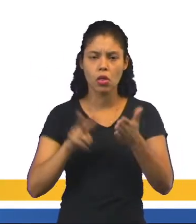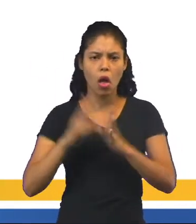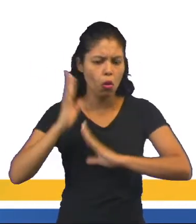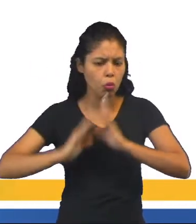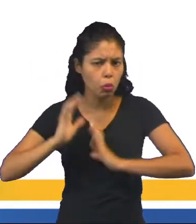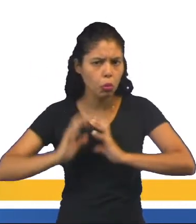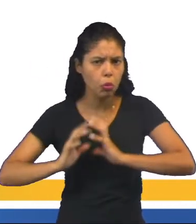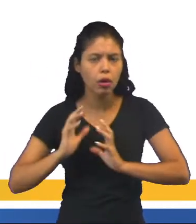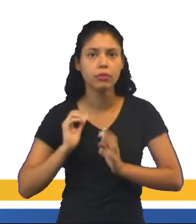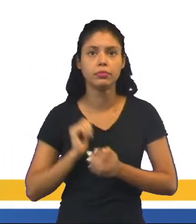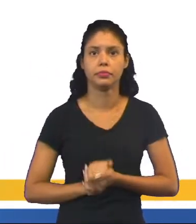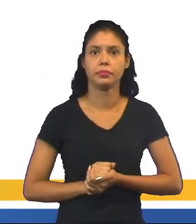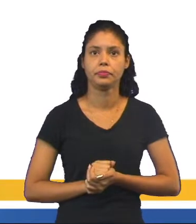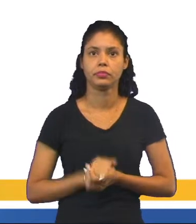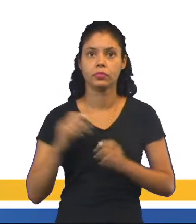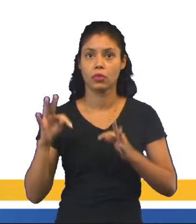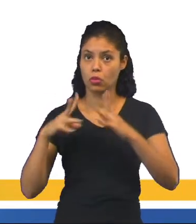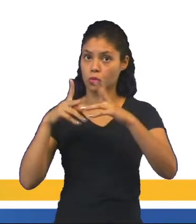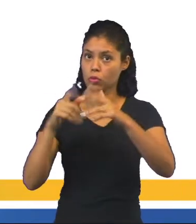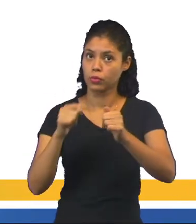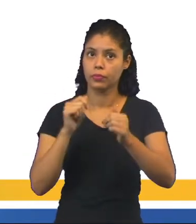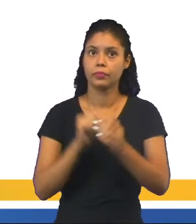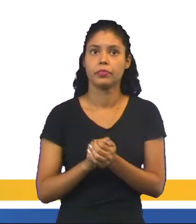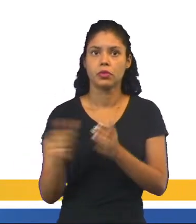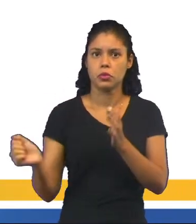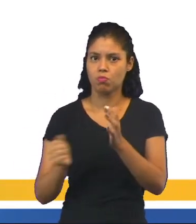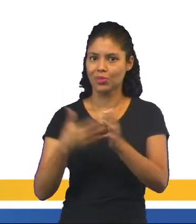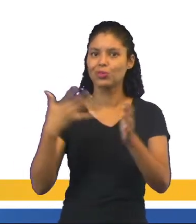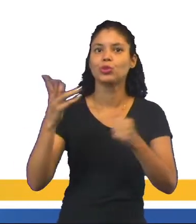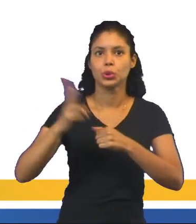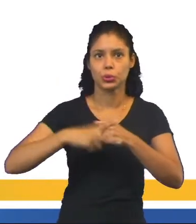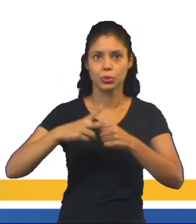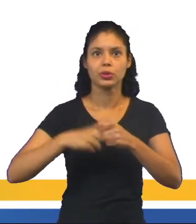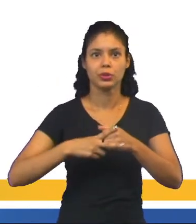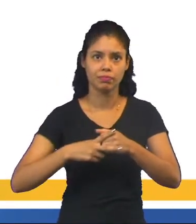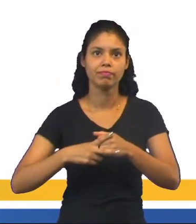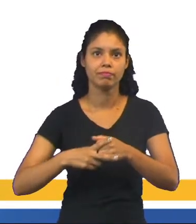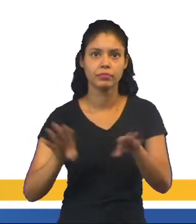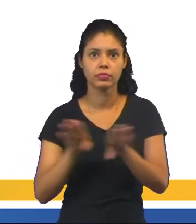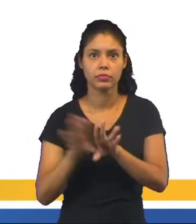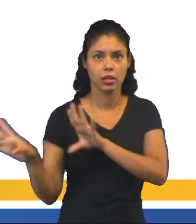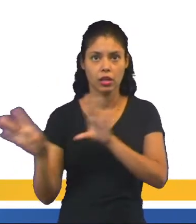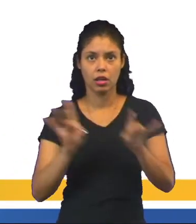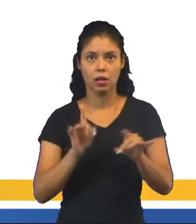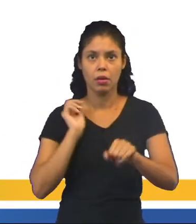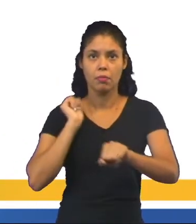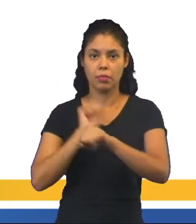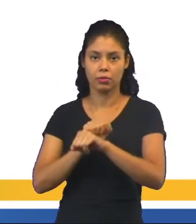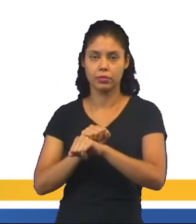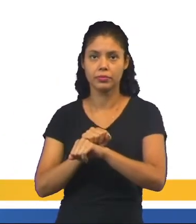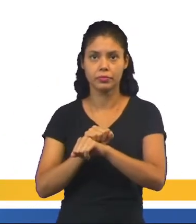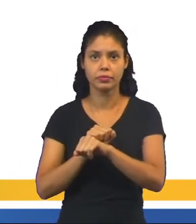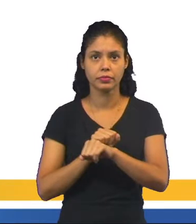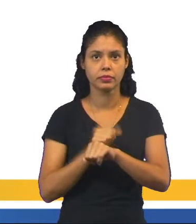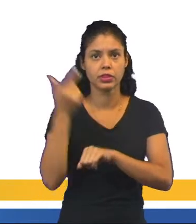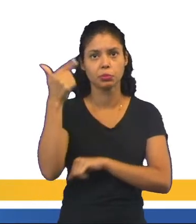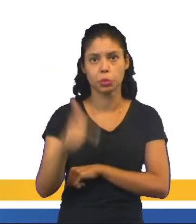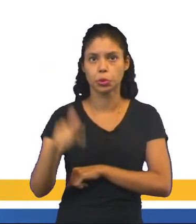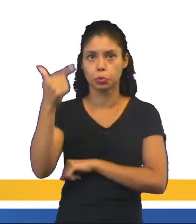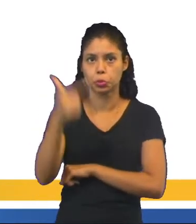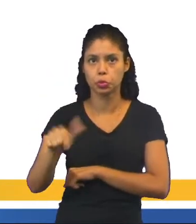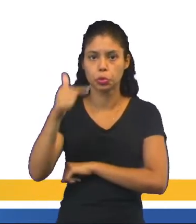se confunda. Contudo, o excesso de verbos de enunciação leva a um texto pausado e